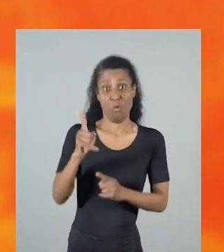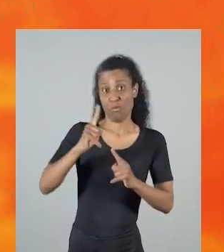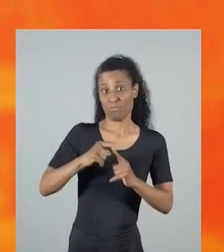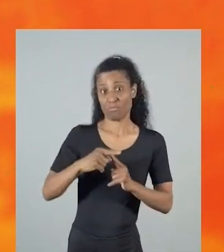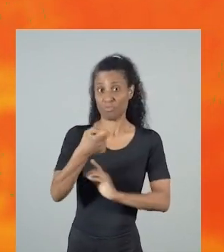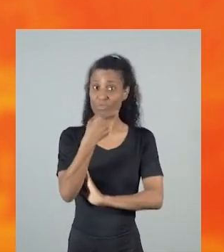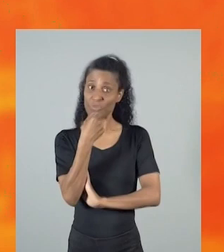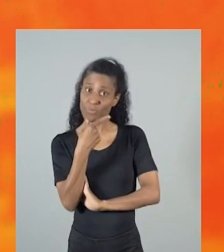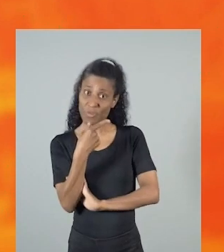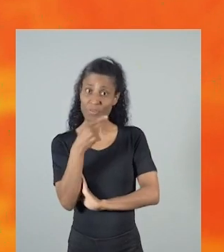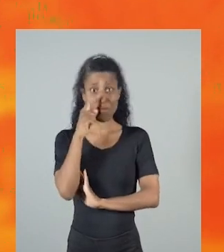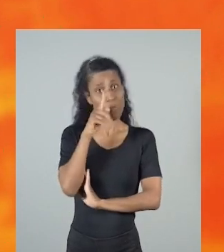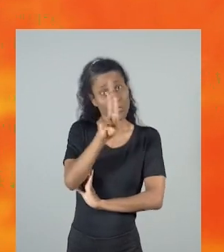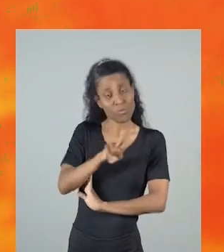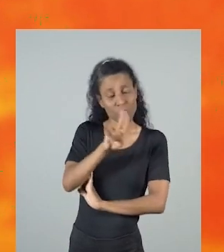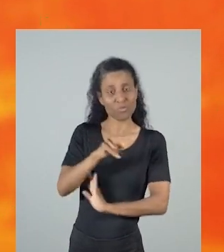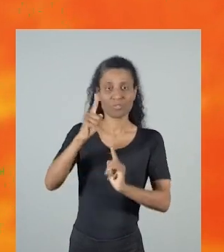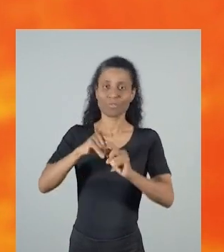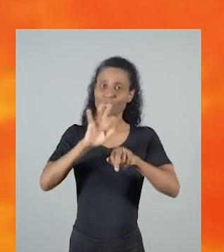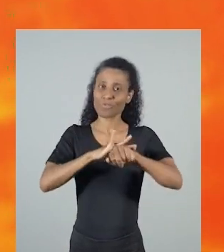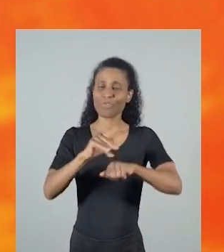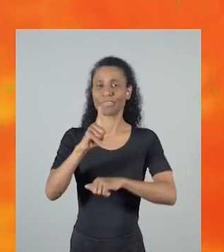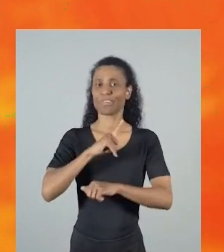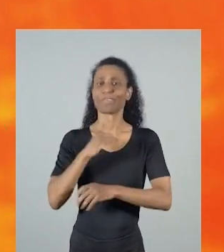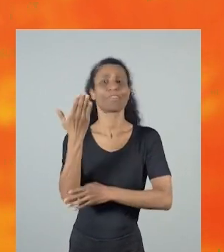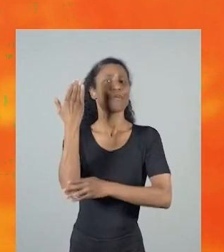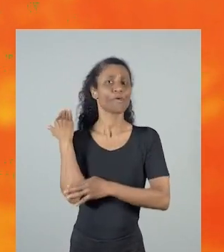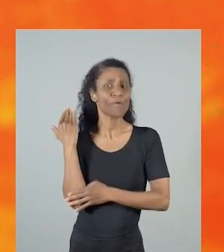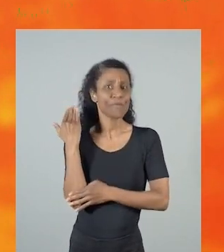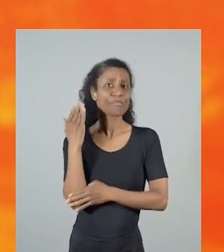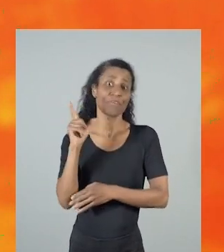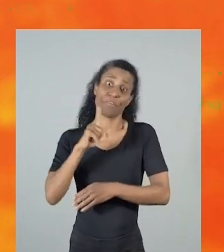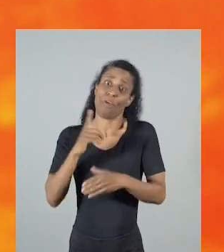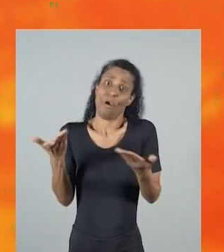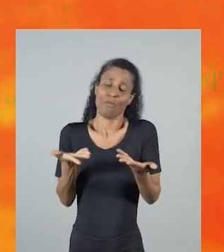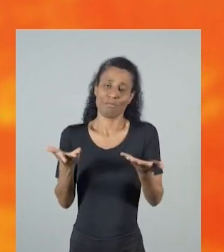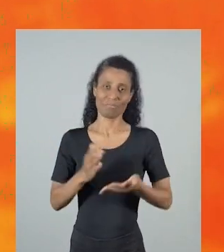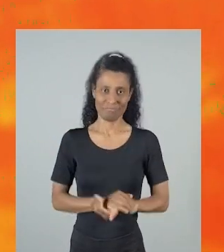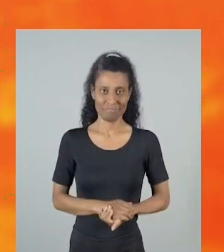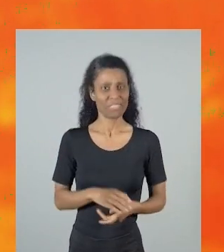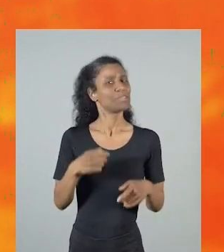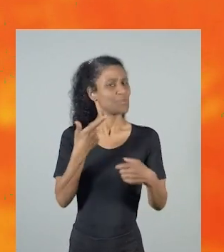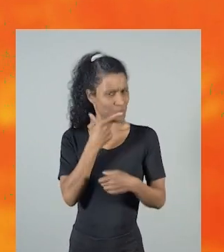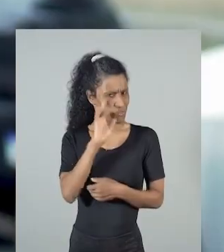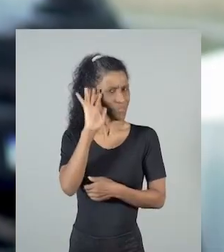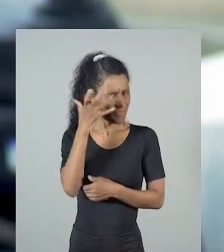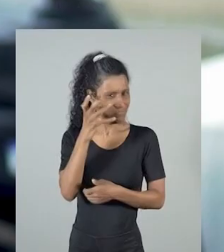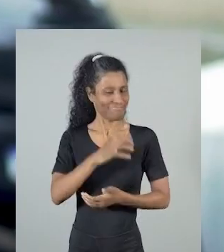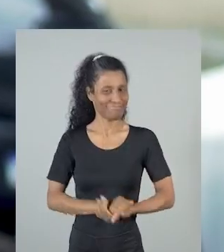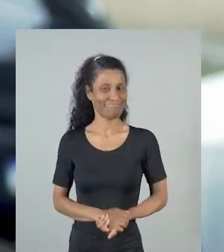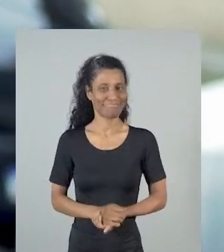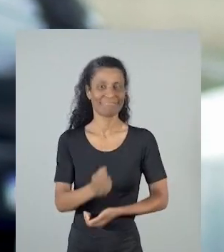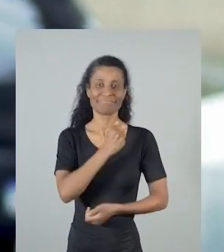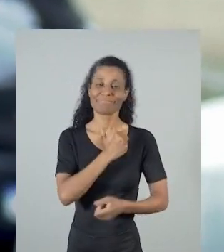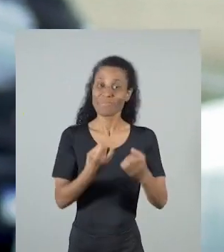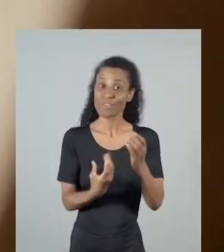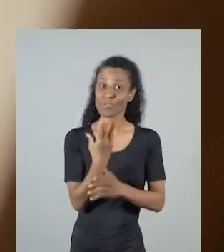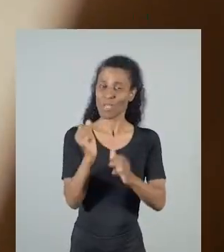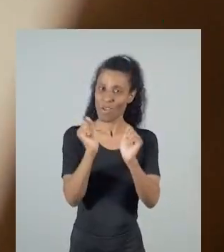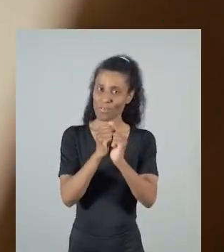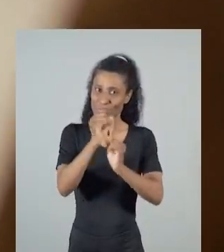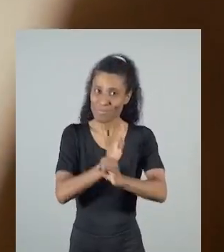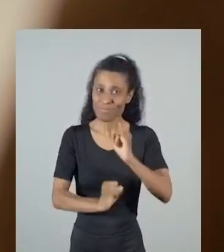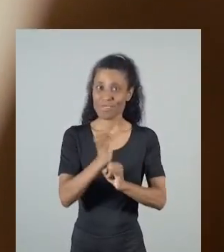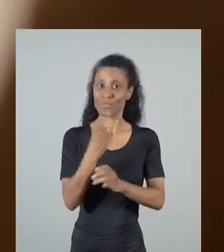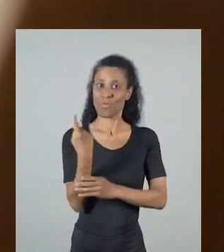coisas. Qual medicamento que ela toma, que doença ela teve, que doença ela tem. Isso tem solução.